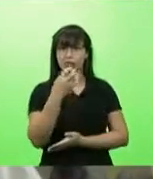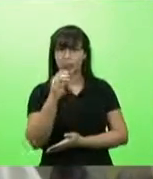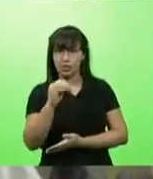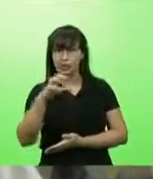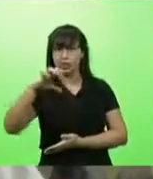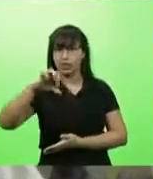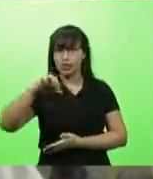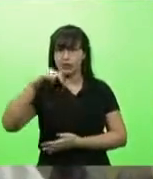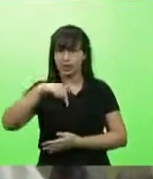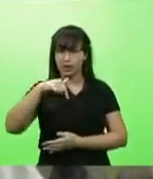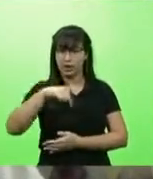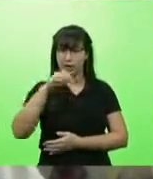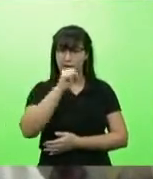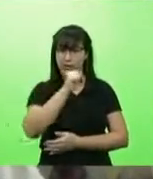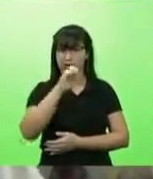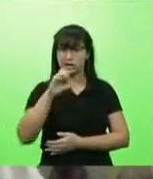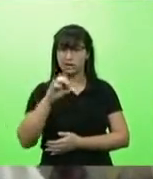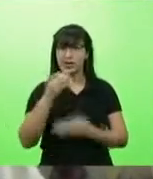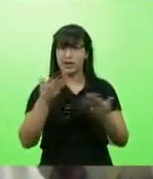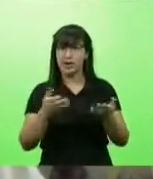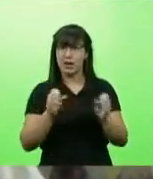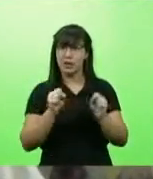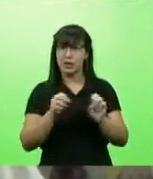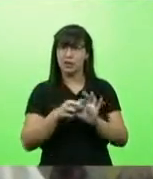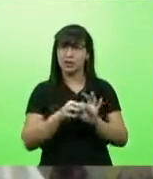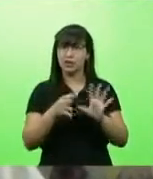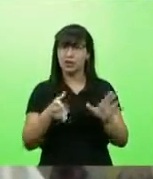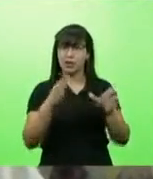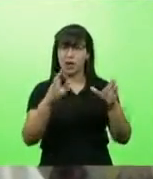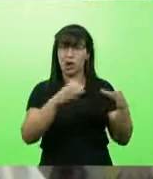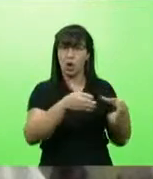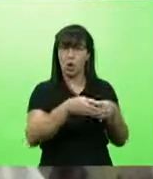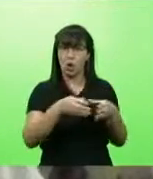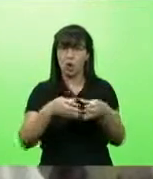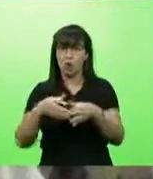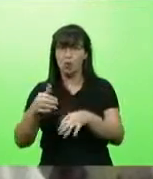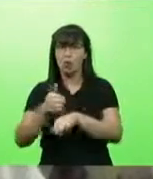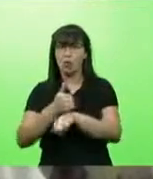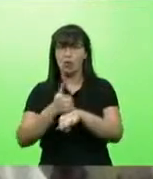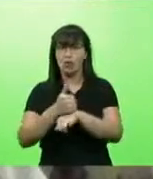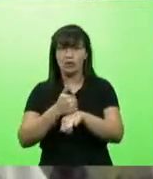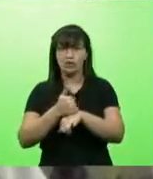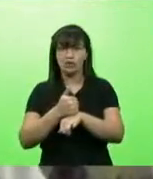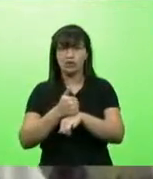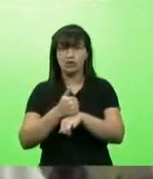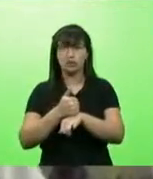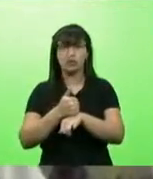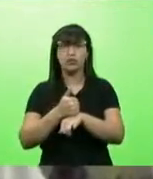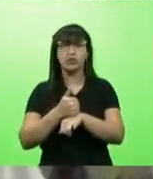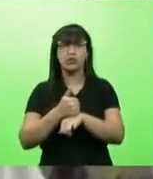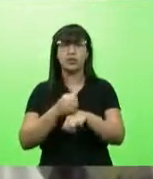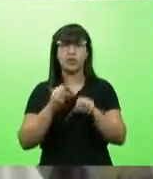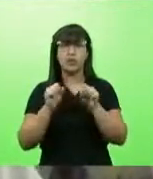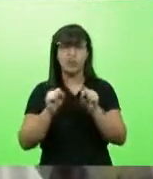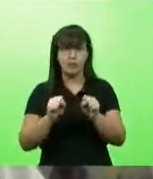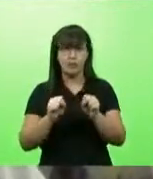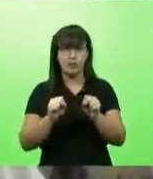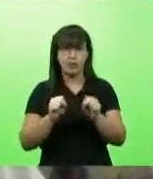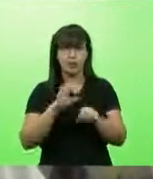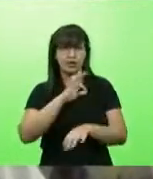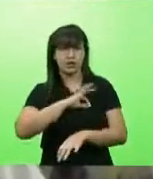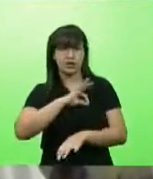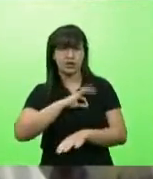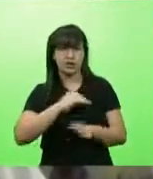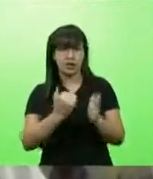catarinense e ela permite que as categorias profissionais tenham salário mínimo regional além do salário